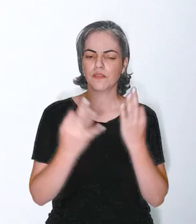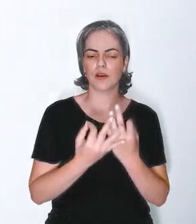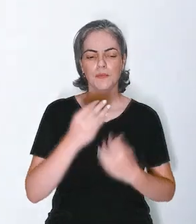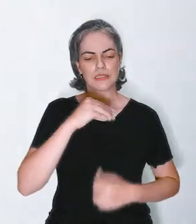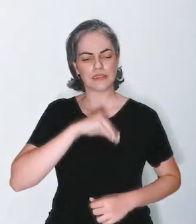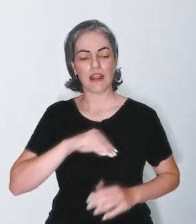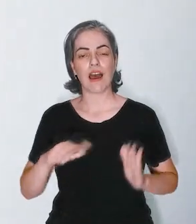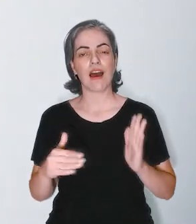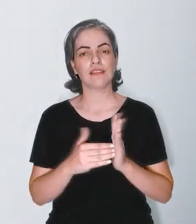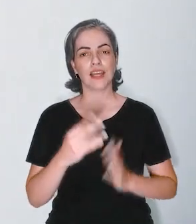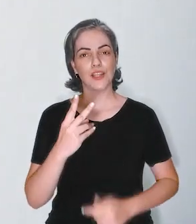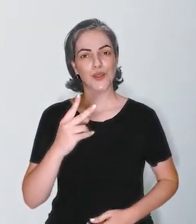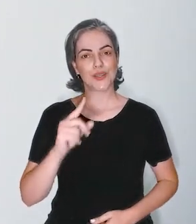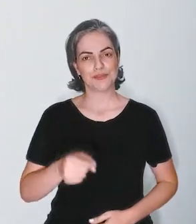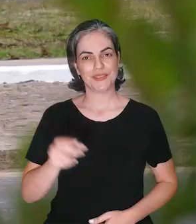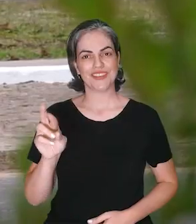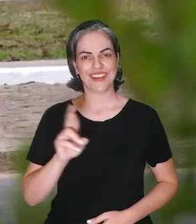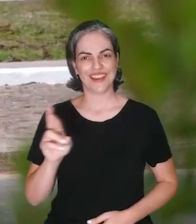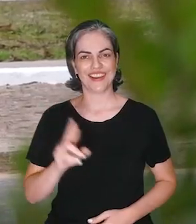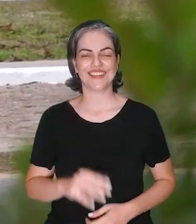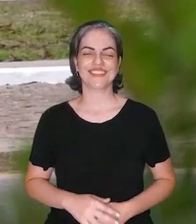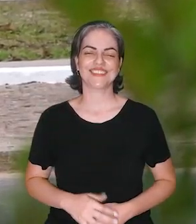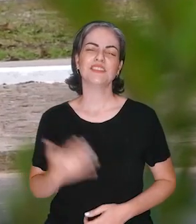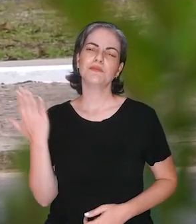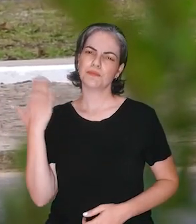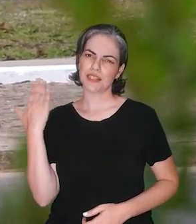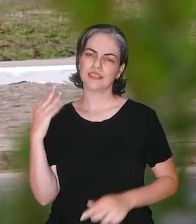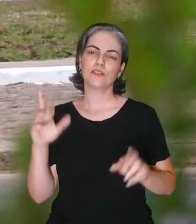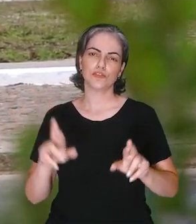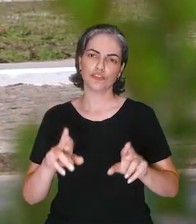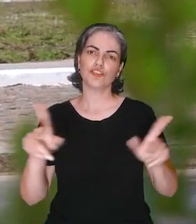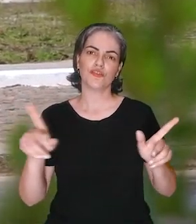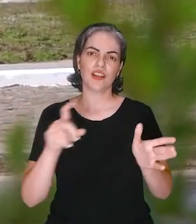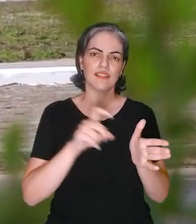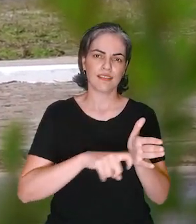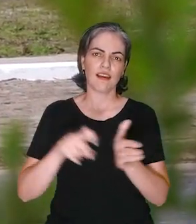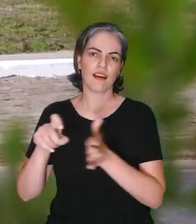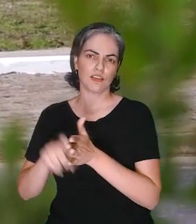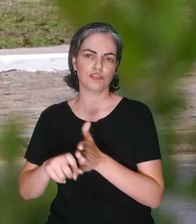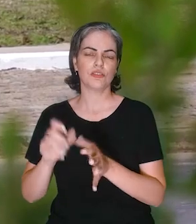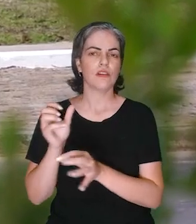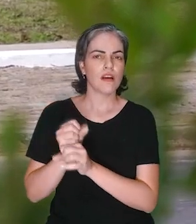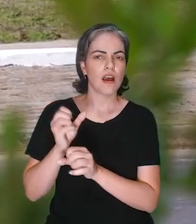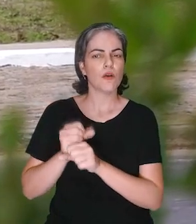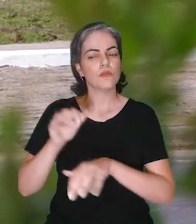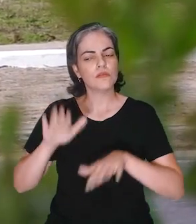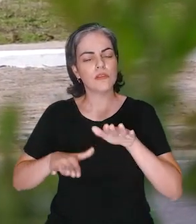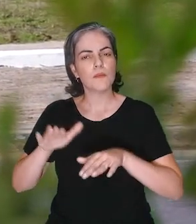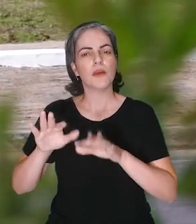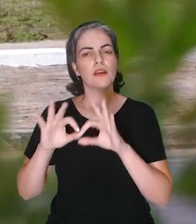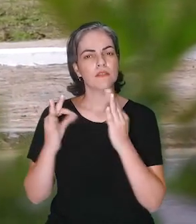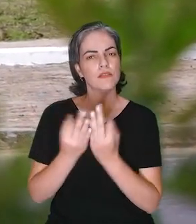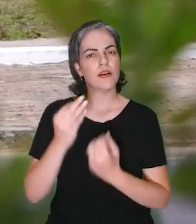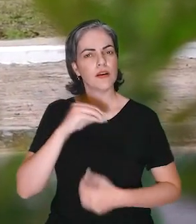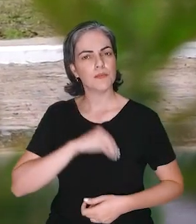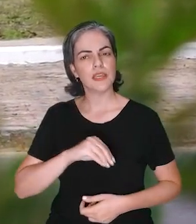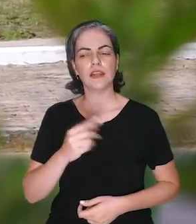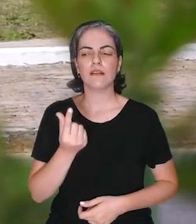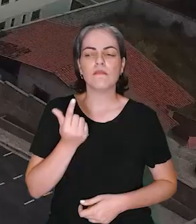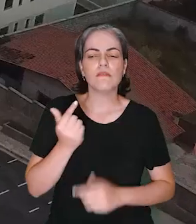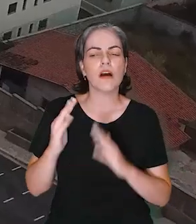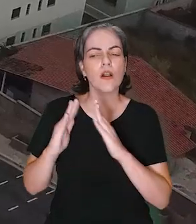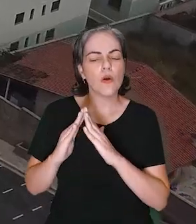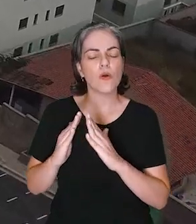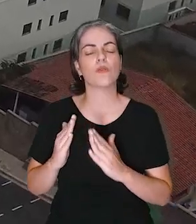familiar até R$ 2 mil. Havia uma diferença de taxas que era calculada conforme a renda das famílias e o valor do